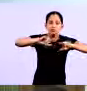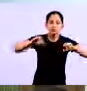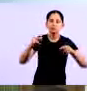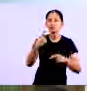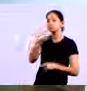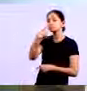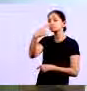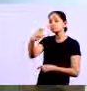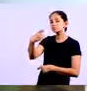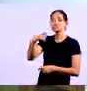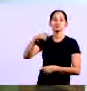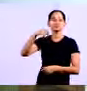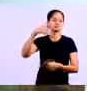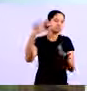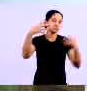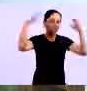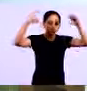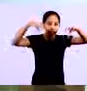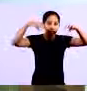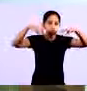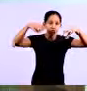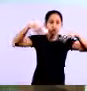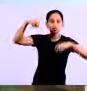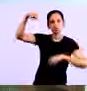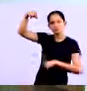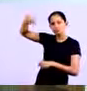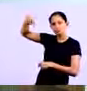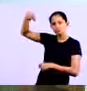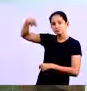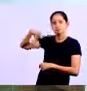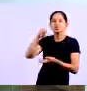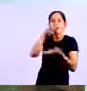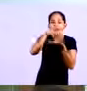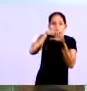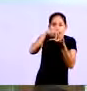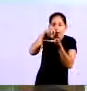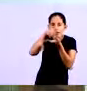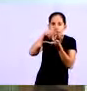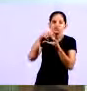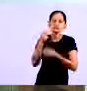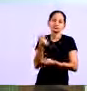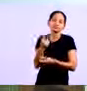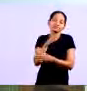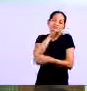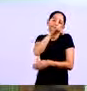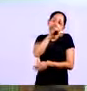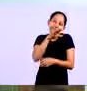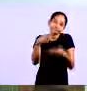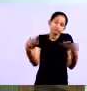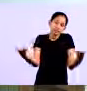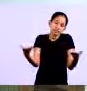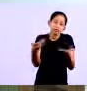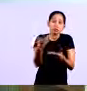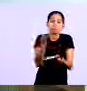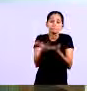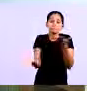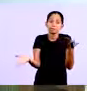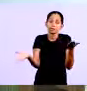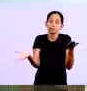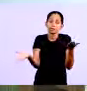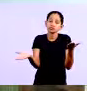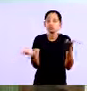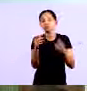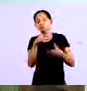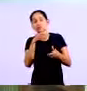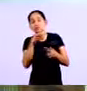acontecer de um telhado vazar e molhar ou um rato ou alguma coisa entrar e estragar então assim ou um manuseio ele